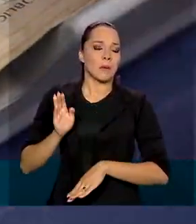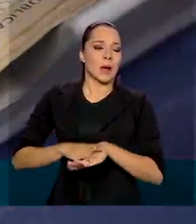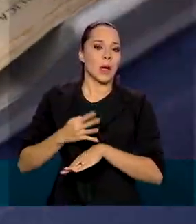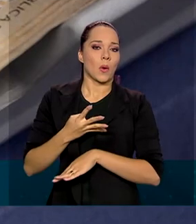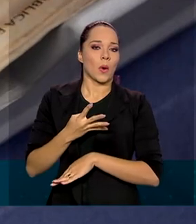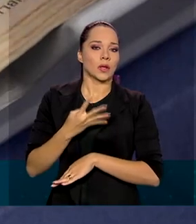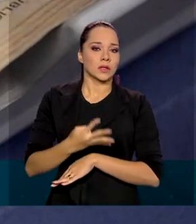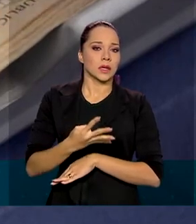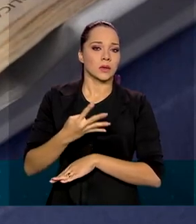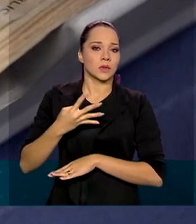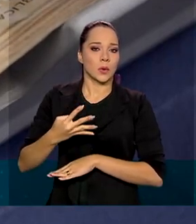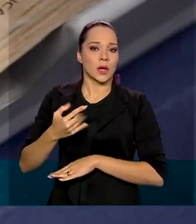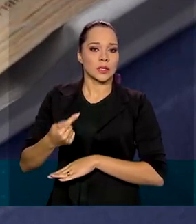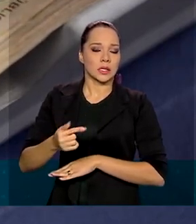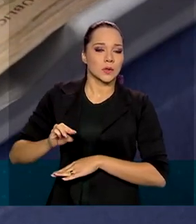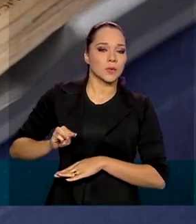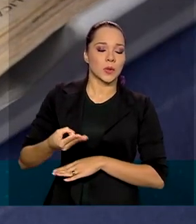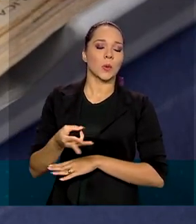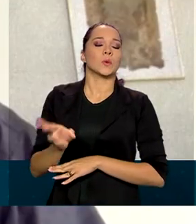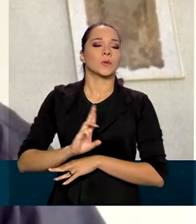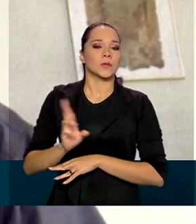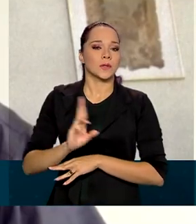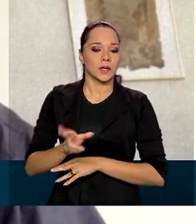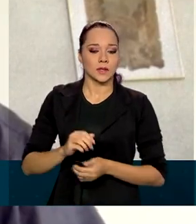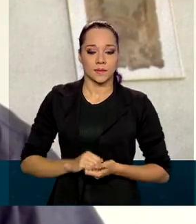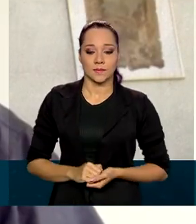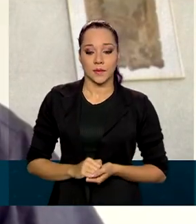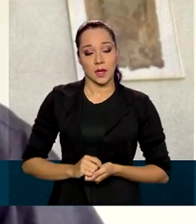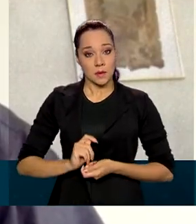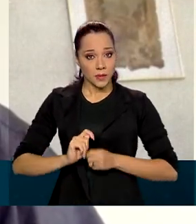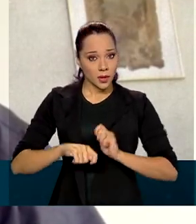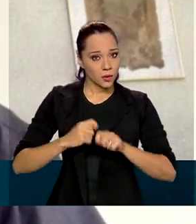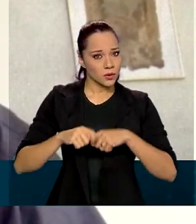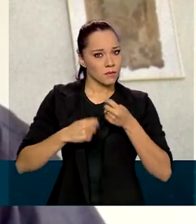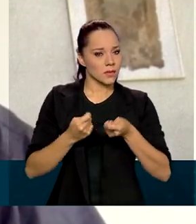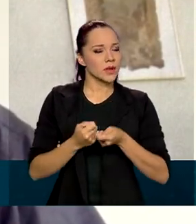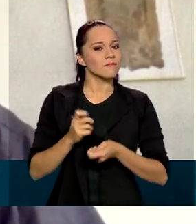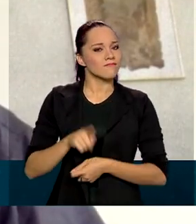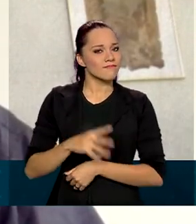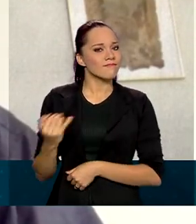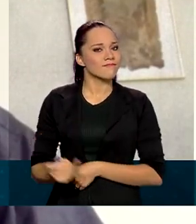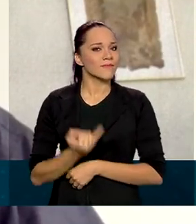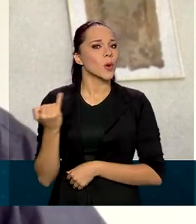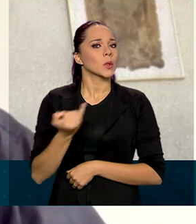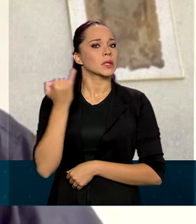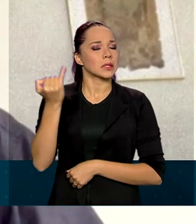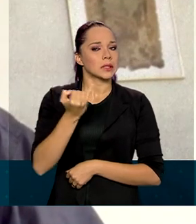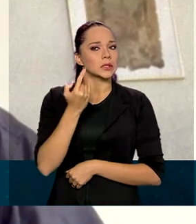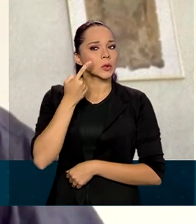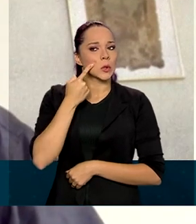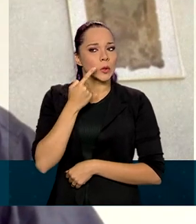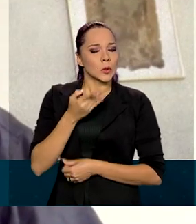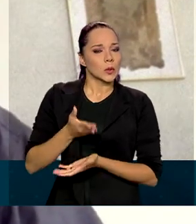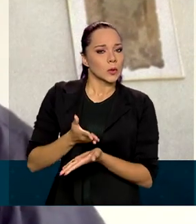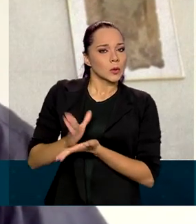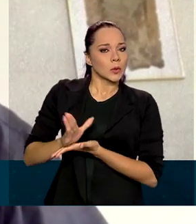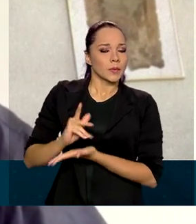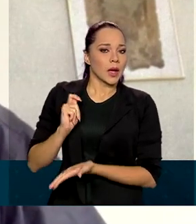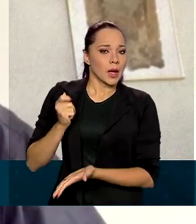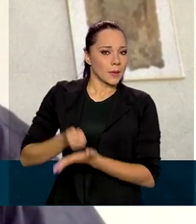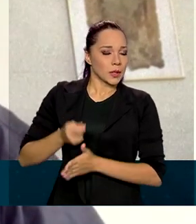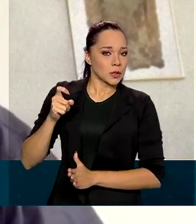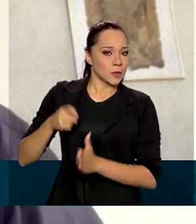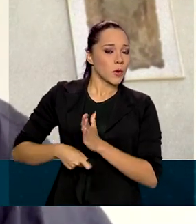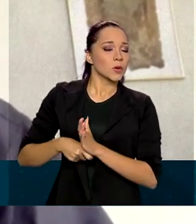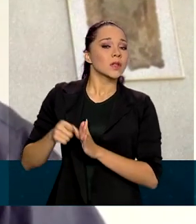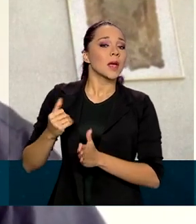447 milhões. Para a economia, é muito importante quando você dispensa o pagamento do imposto, que é